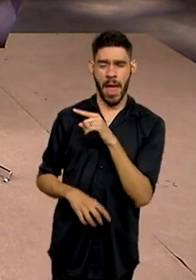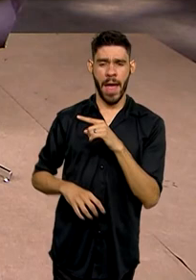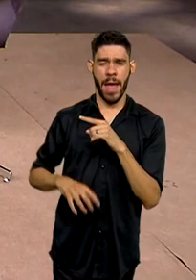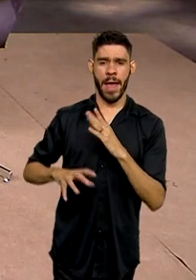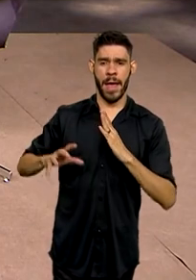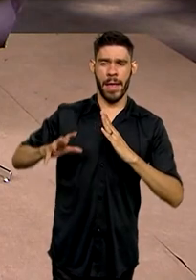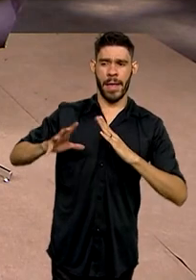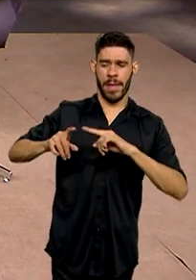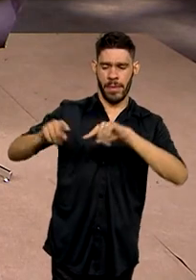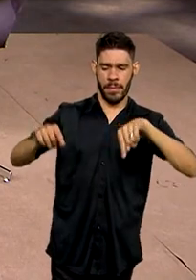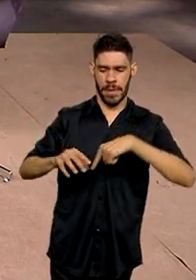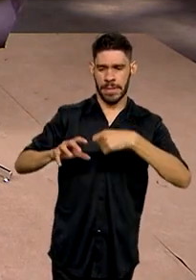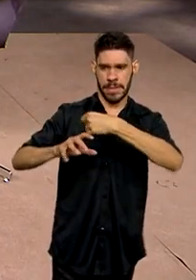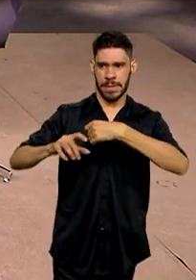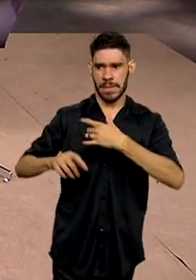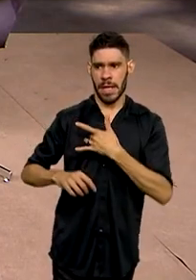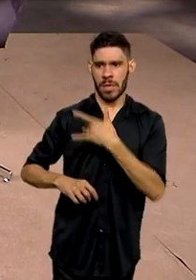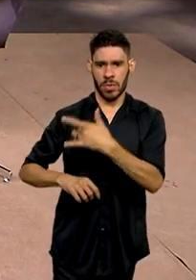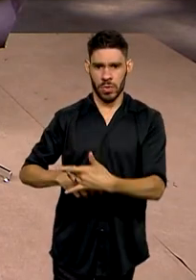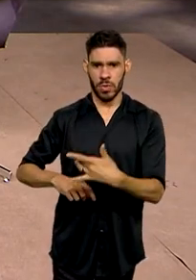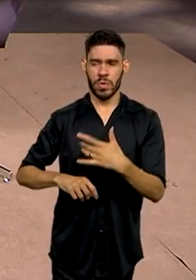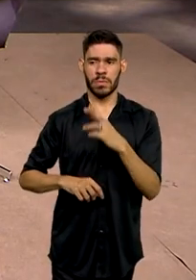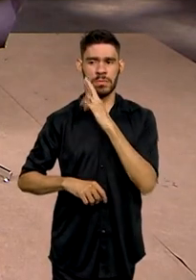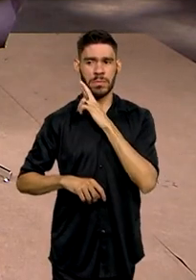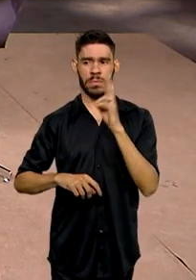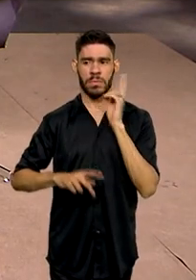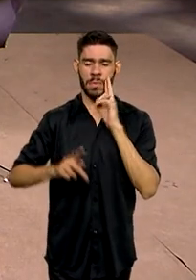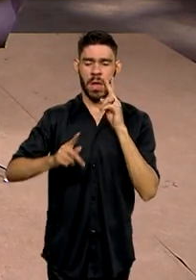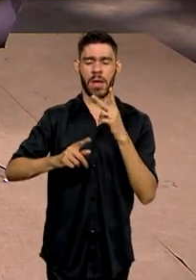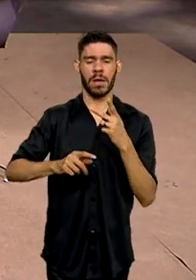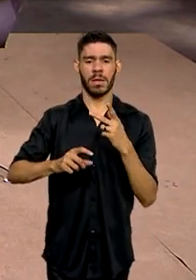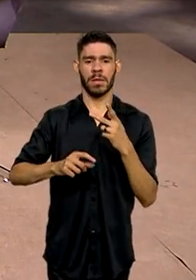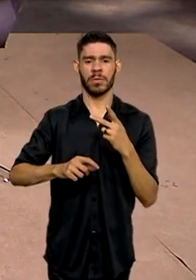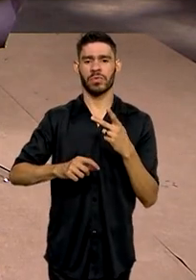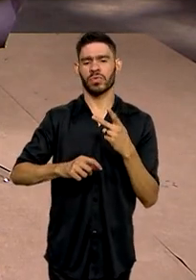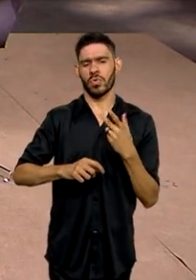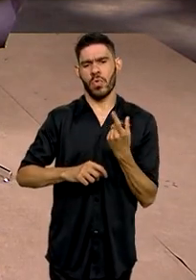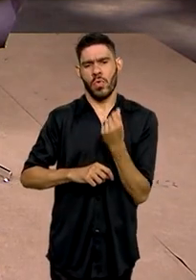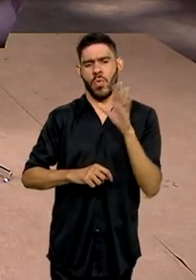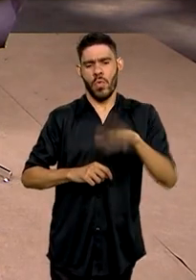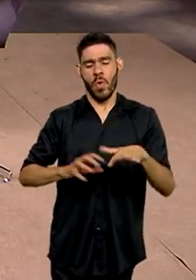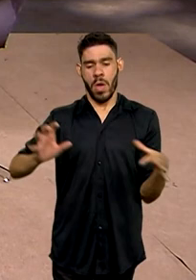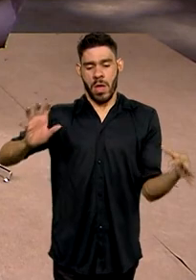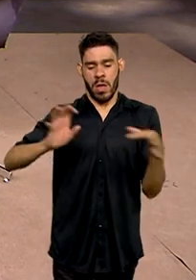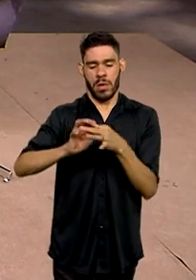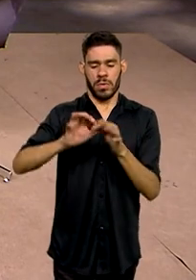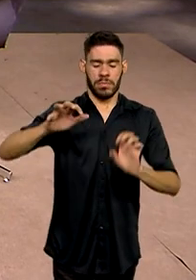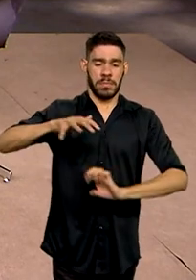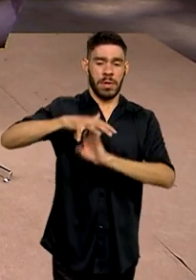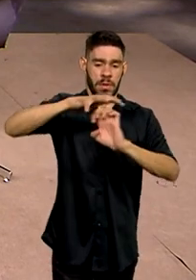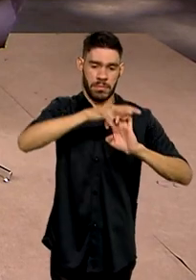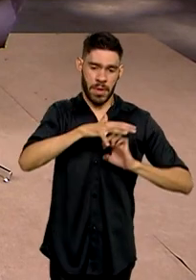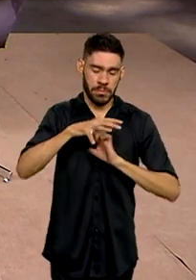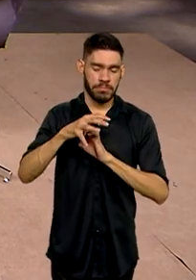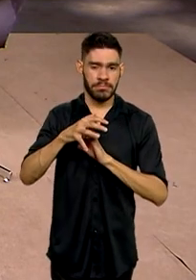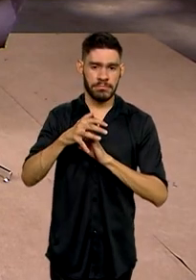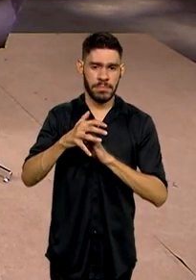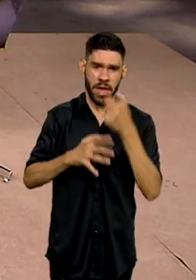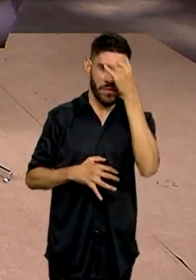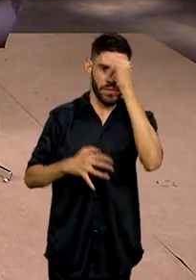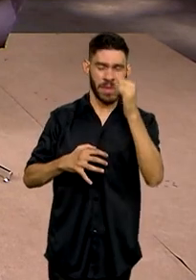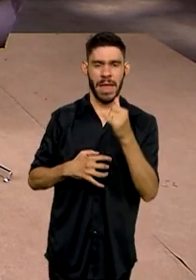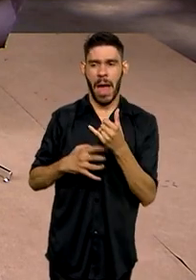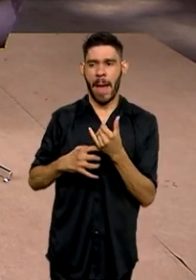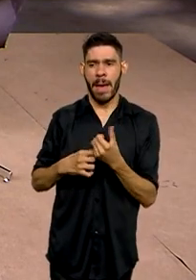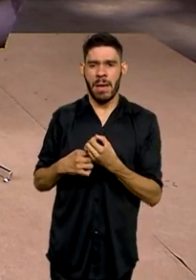solidária, é um restaurante popular, ali integrado também com as empresas, combater o desperdício.